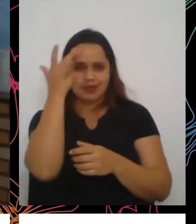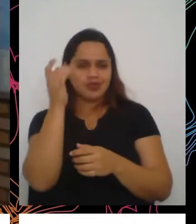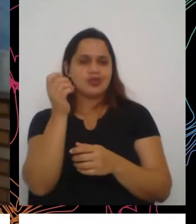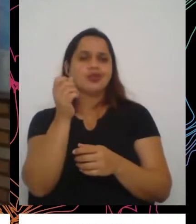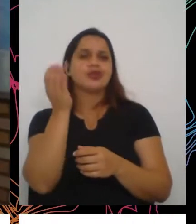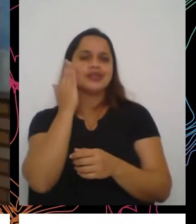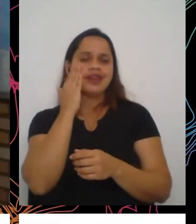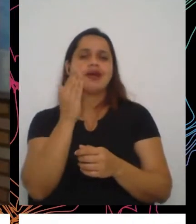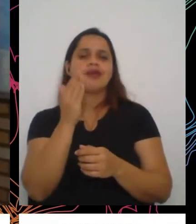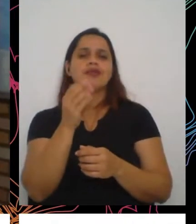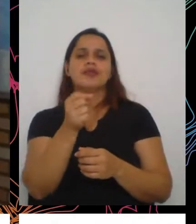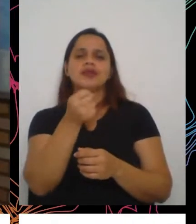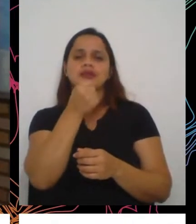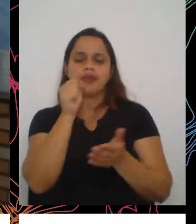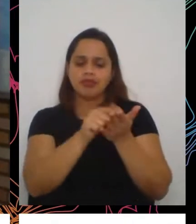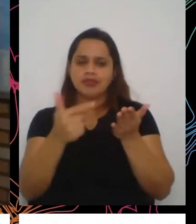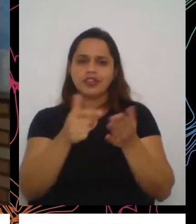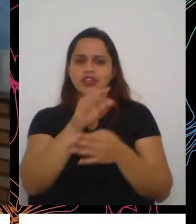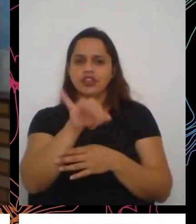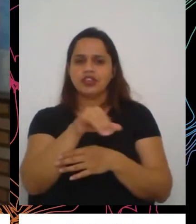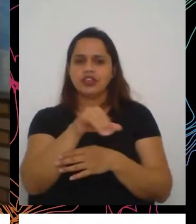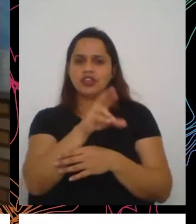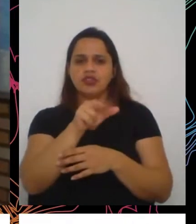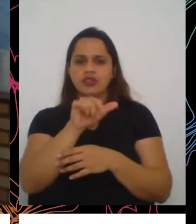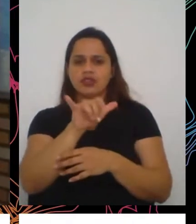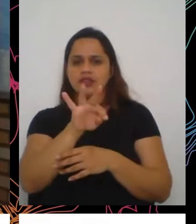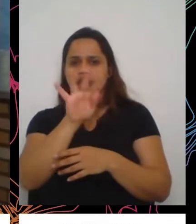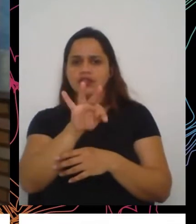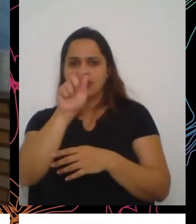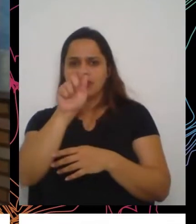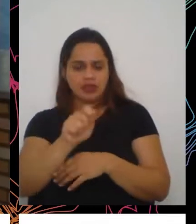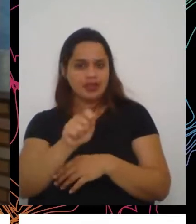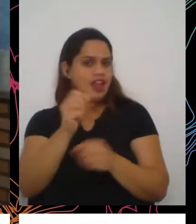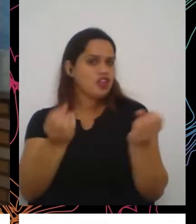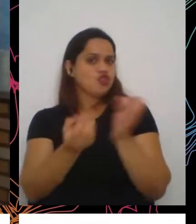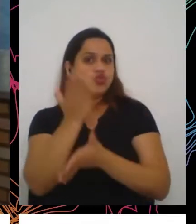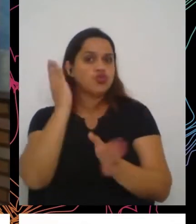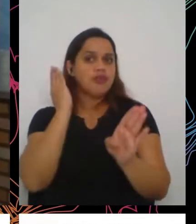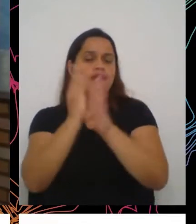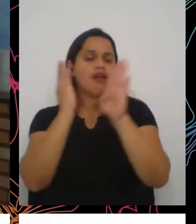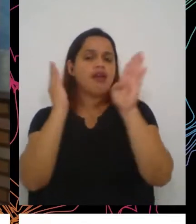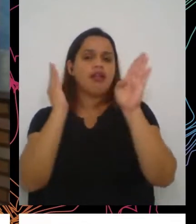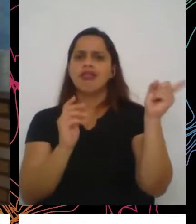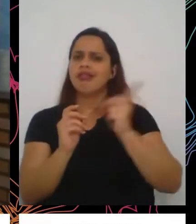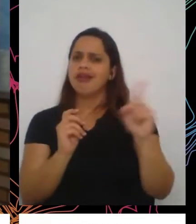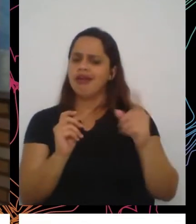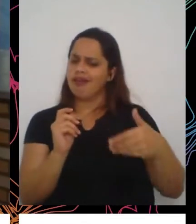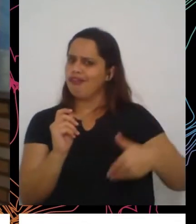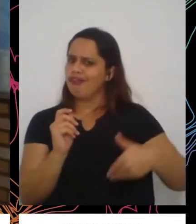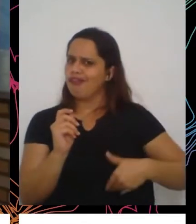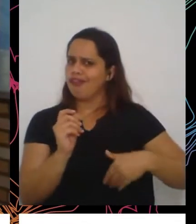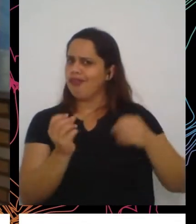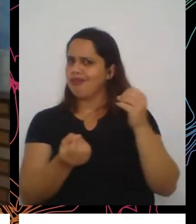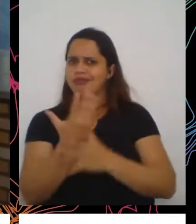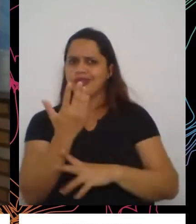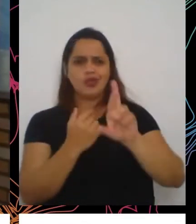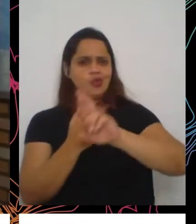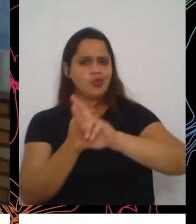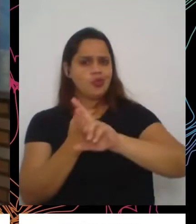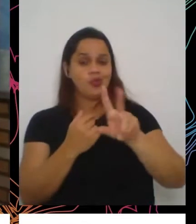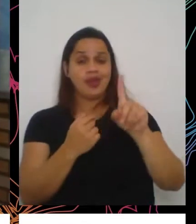como algo que surge de repente, do nada. Não, a fome não surge do nada. Ela é resultado